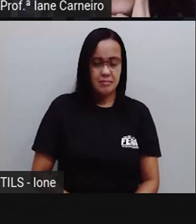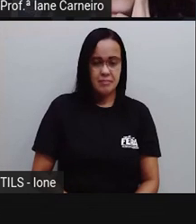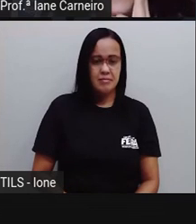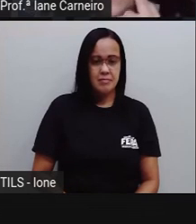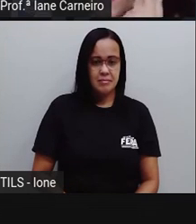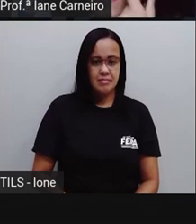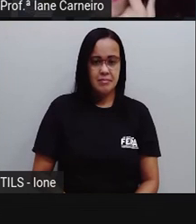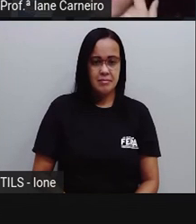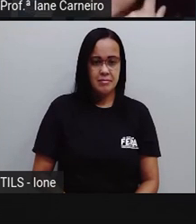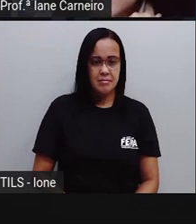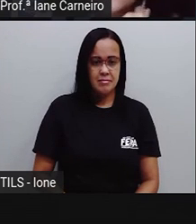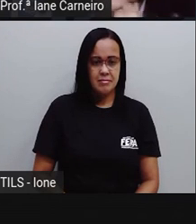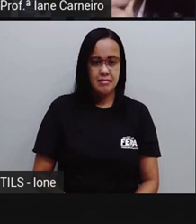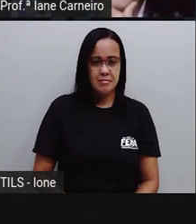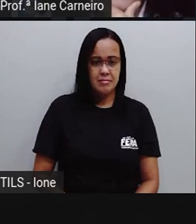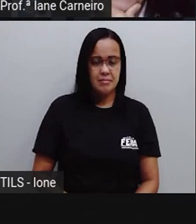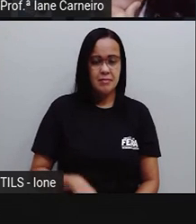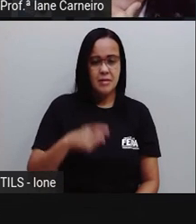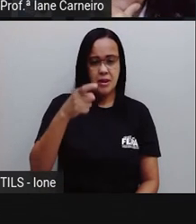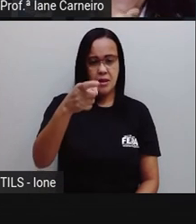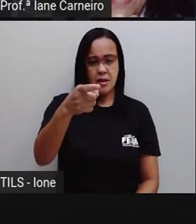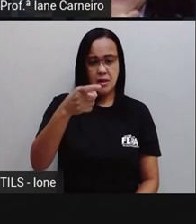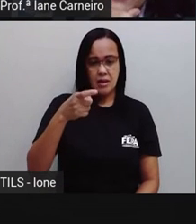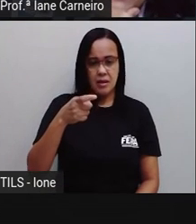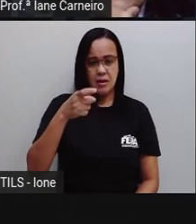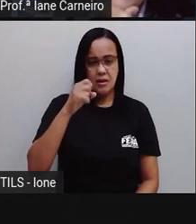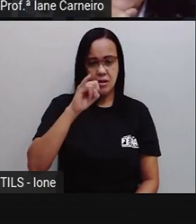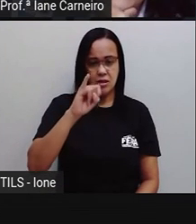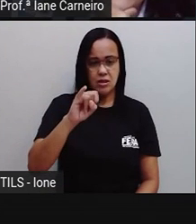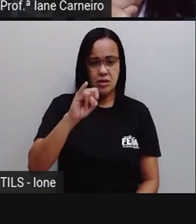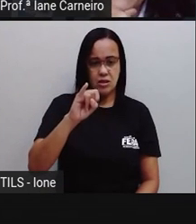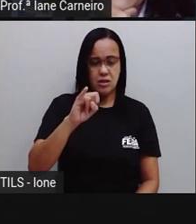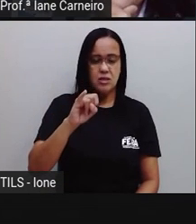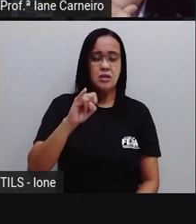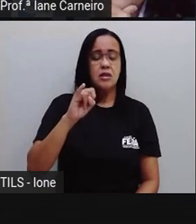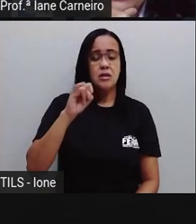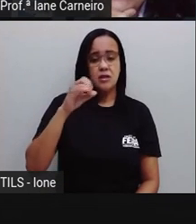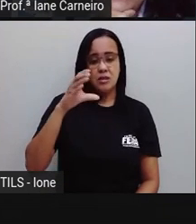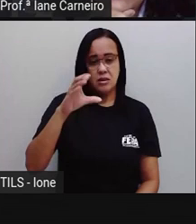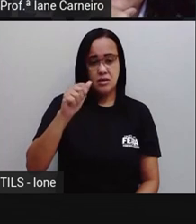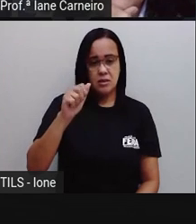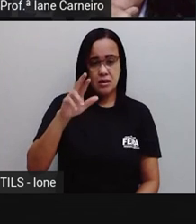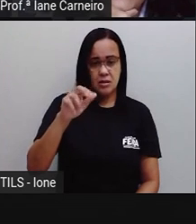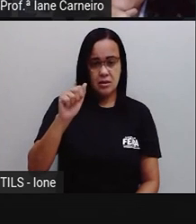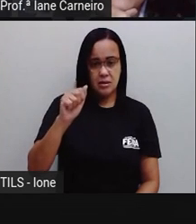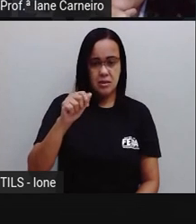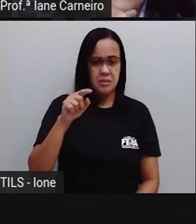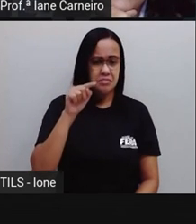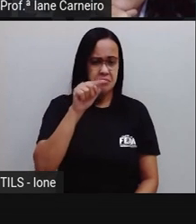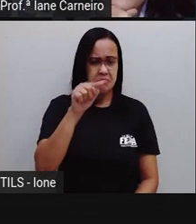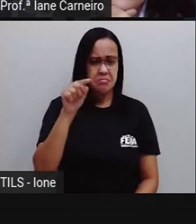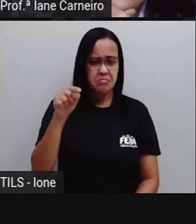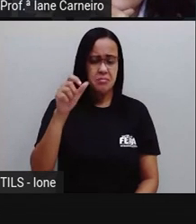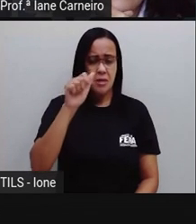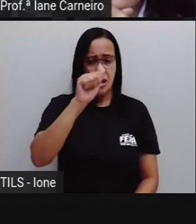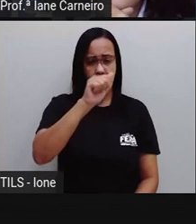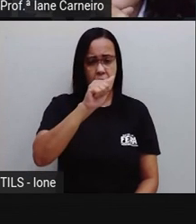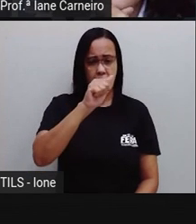Letra A, tá escrito aí a palavra prato, letra B, xícara, ou letra C,